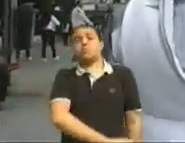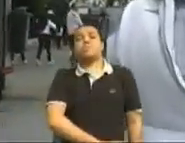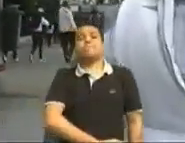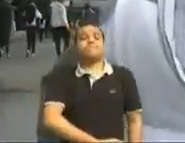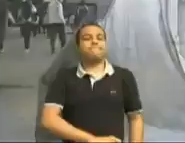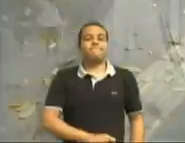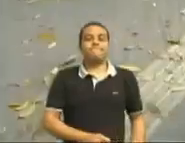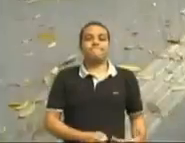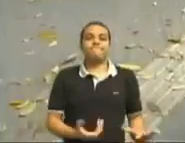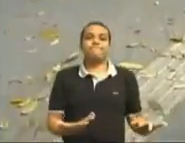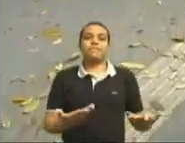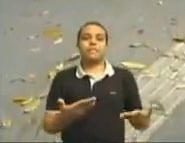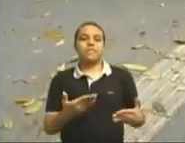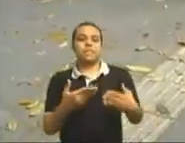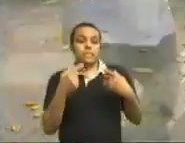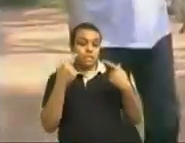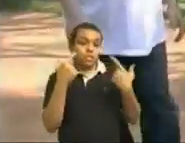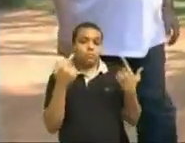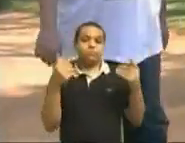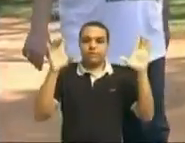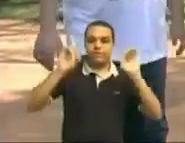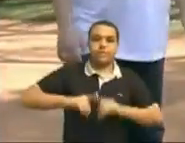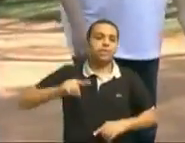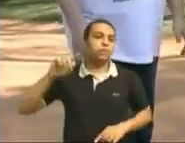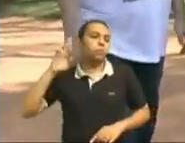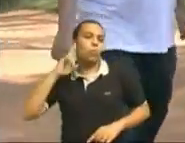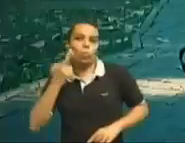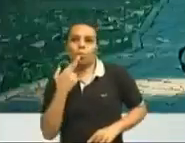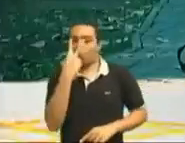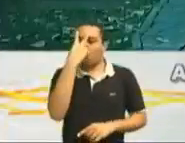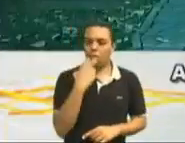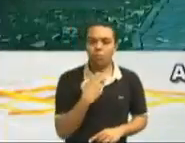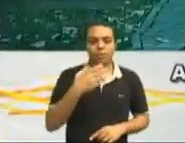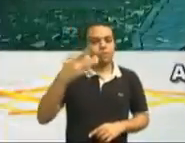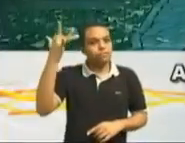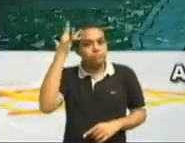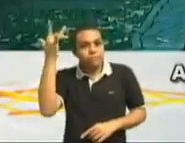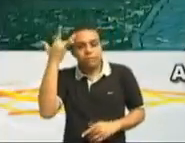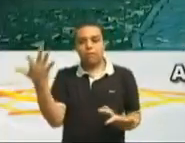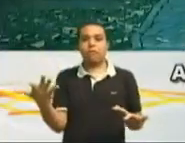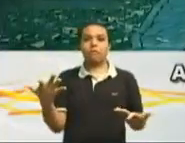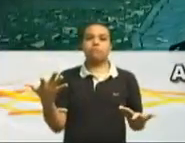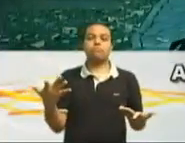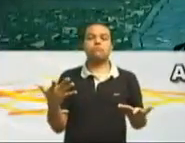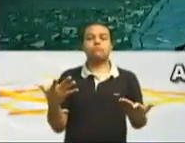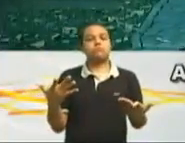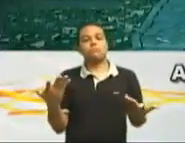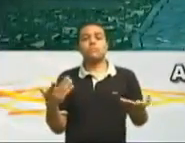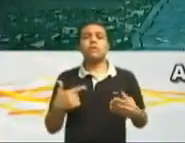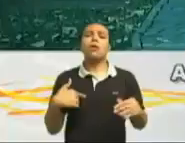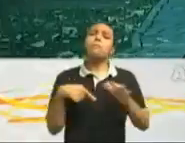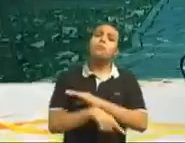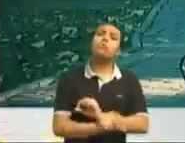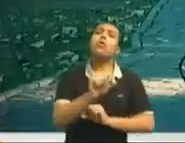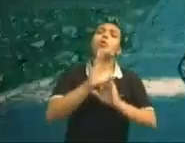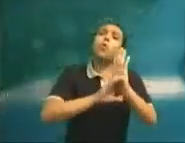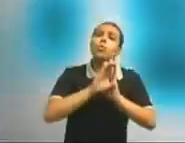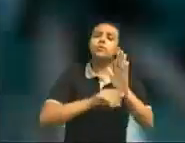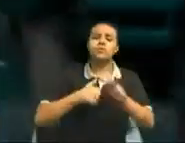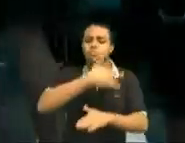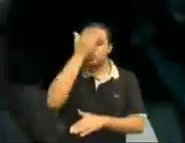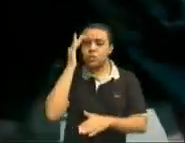deficiência, seja ela sensorial, física ou intelectual. Qual é o seu conceito quando você olha uma pessoa com